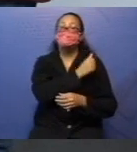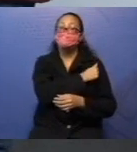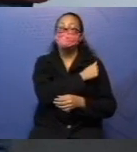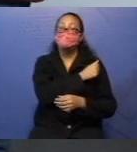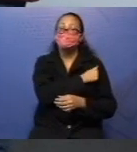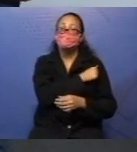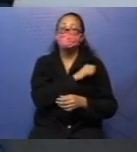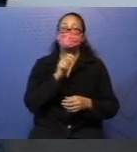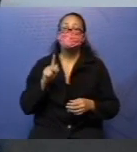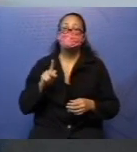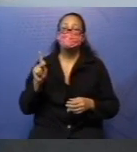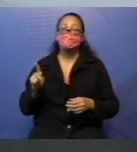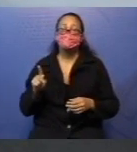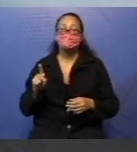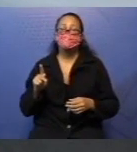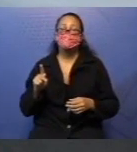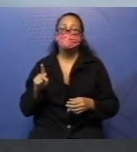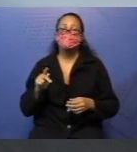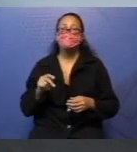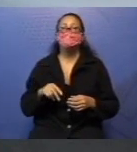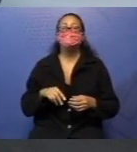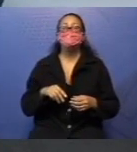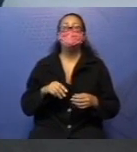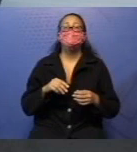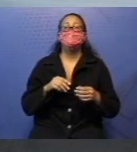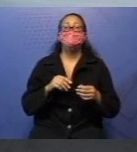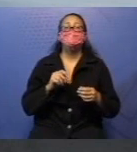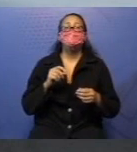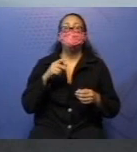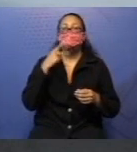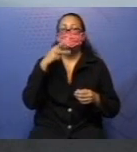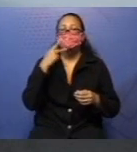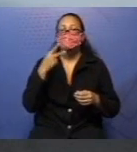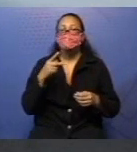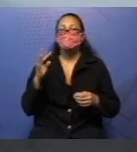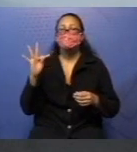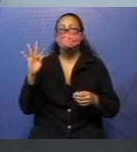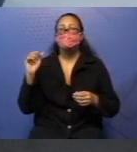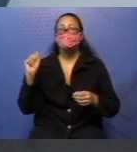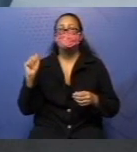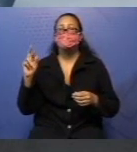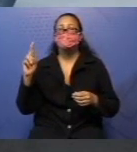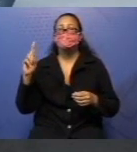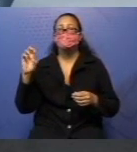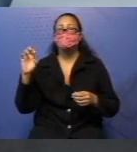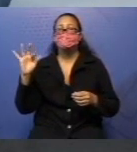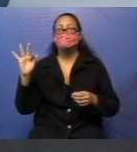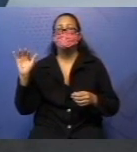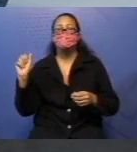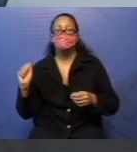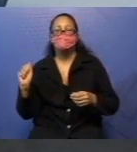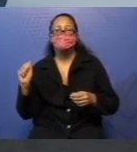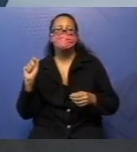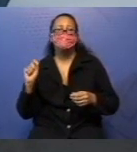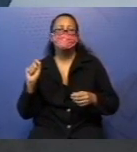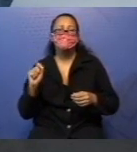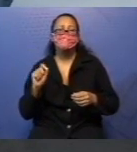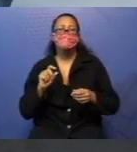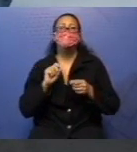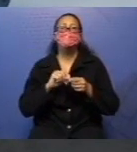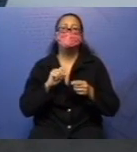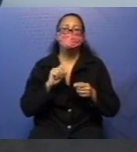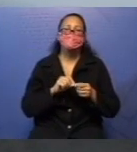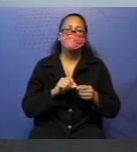com todos. Quando a gente fala tarefa, vocês já estão acostumados, né? Que tem que fazer a tarefa depois da aula,